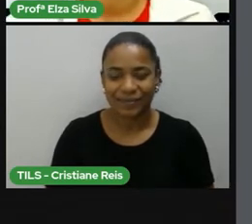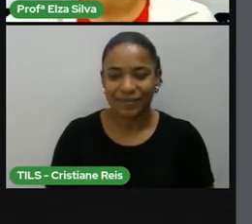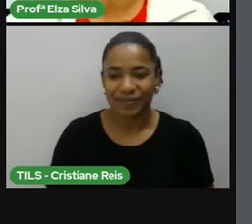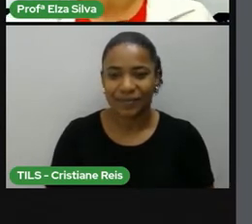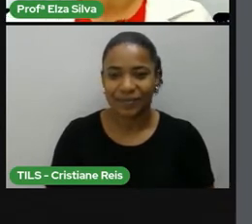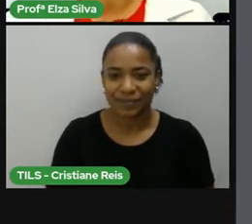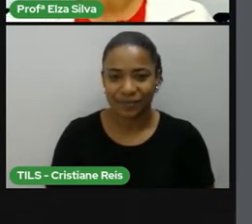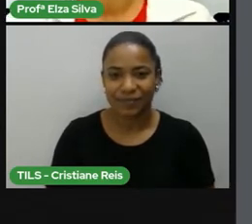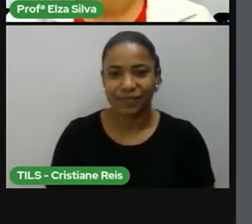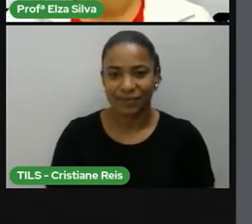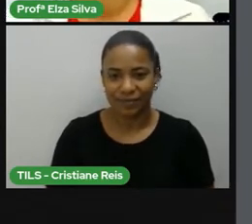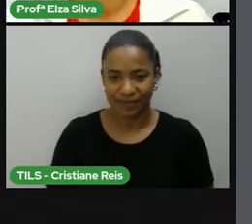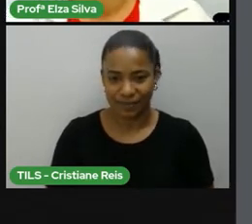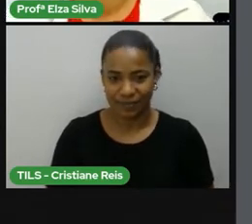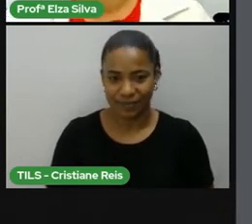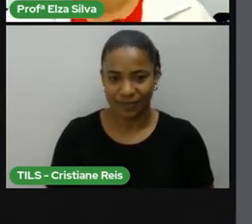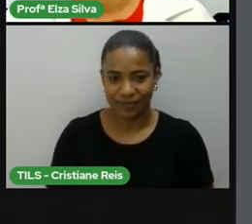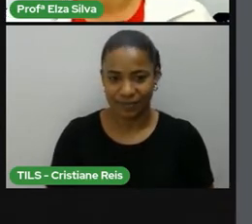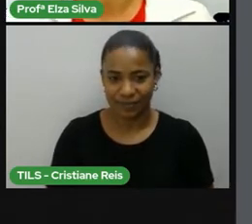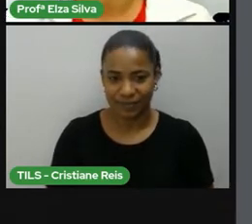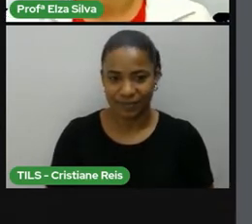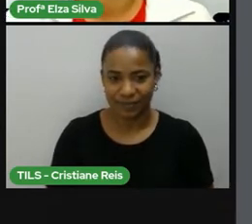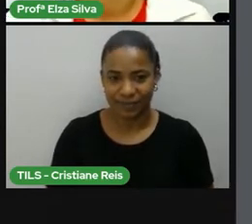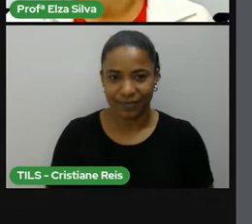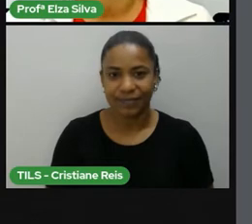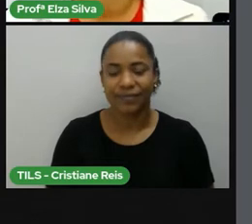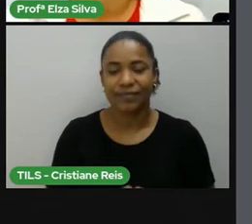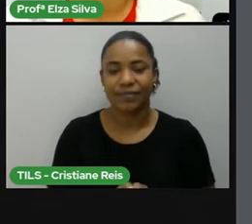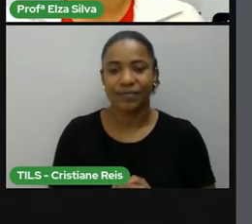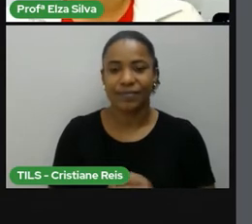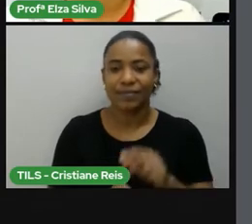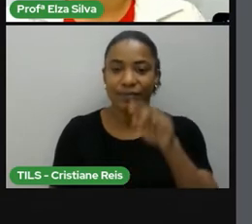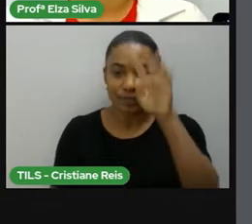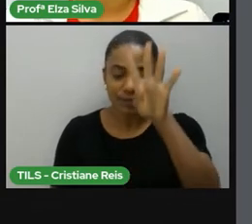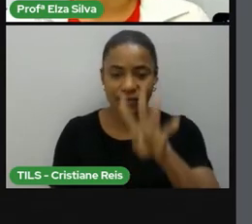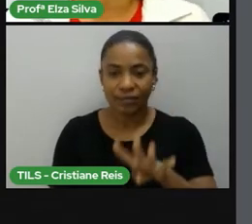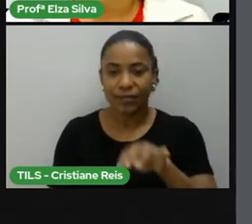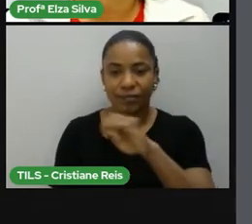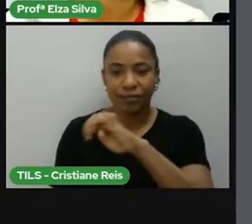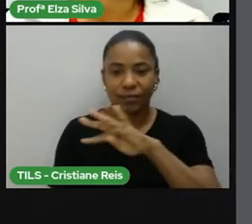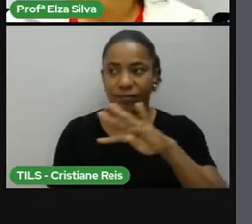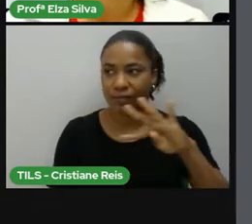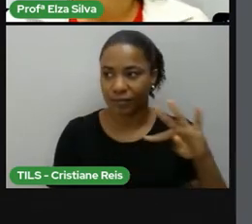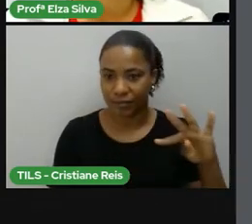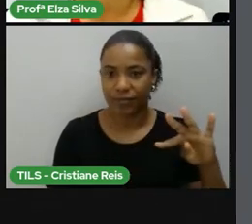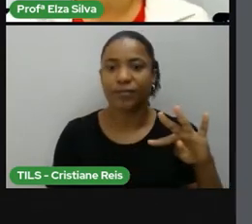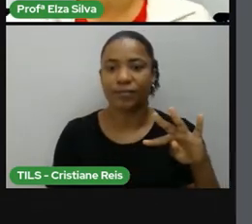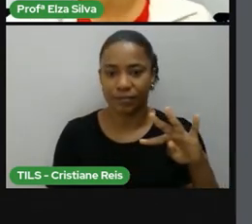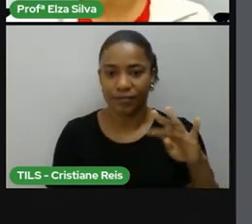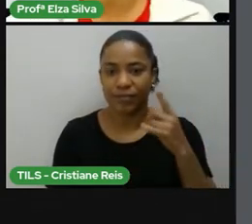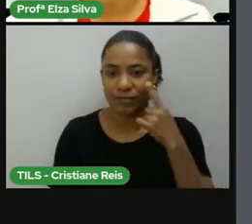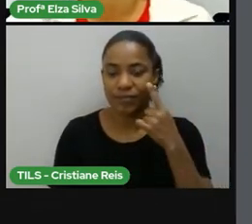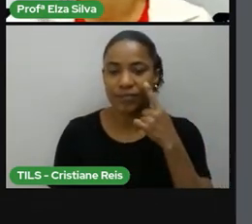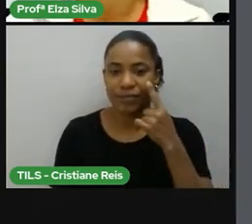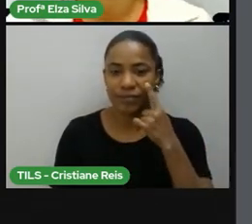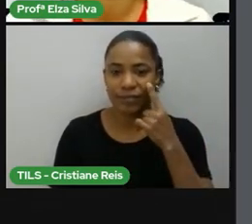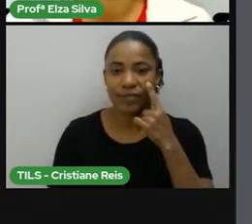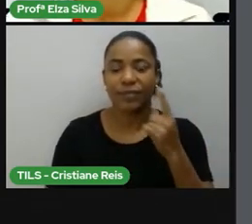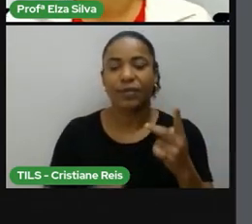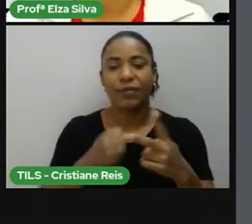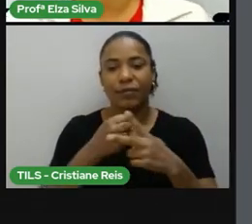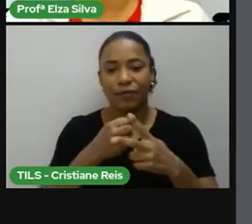Aqui, eu fiz uma tabela para que a gente possa retomar esse tempo verbal